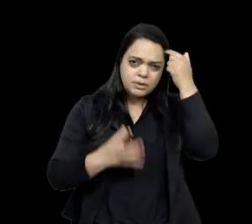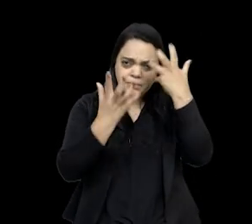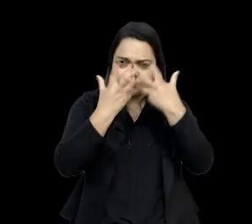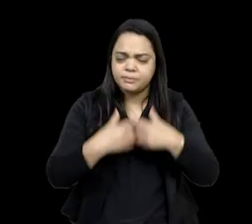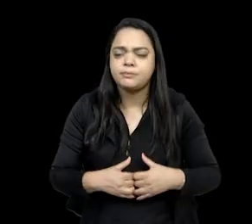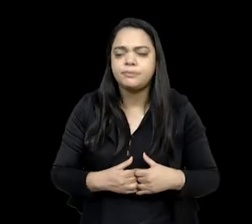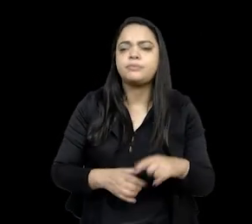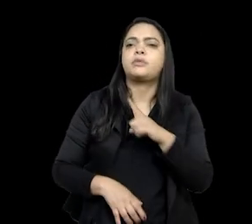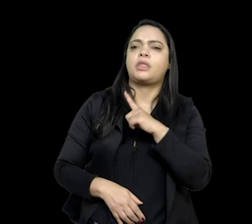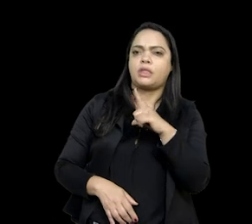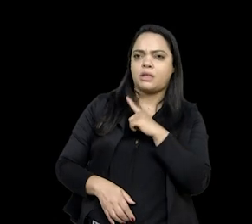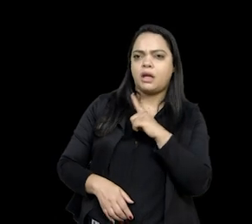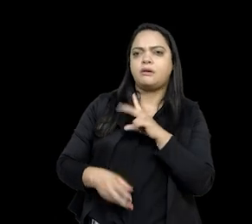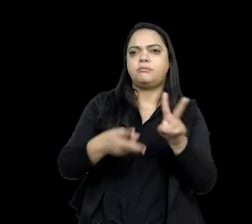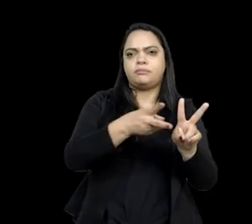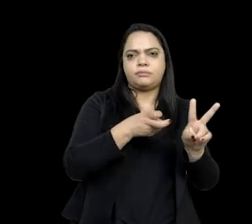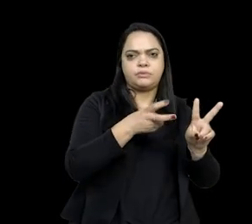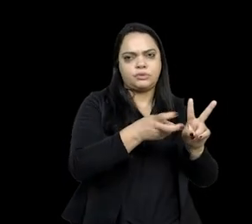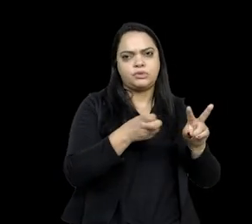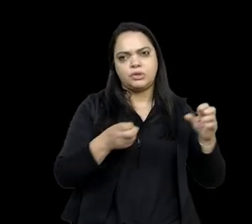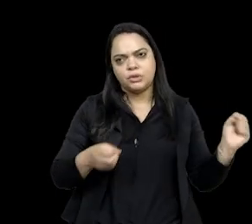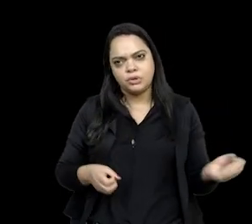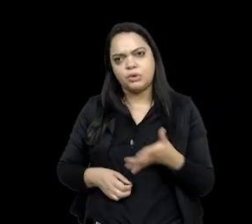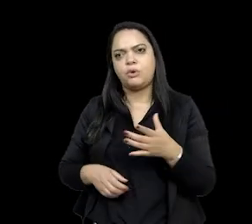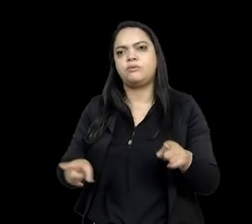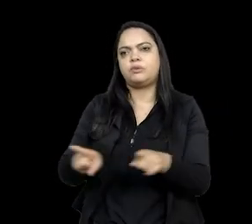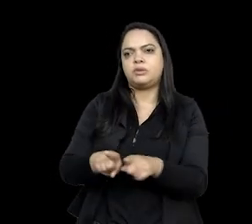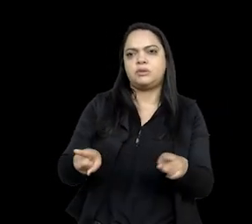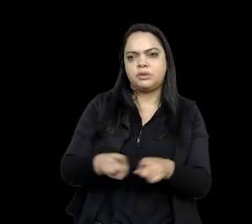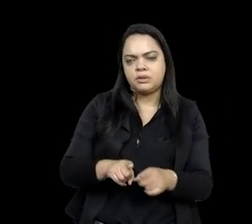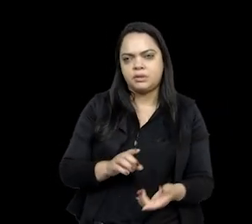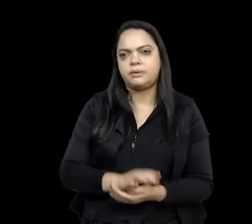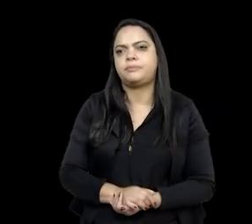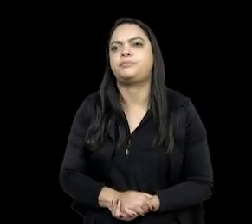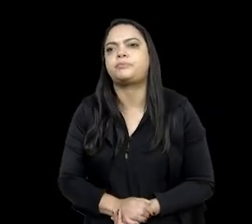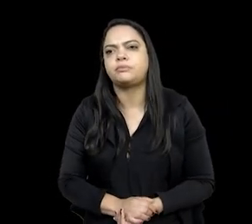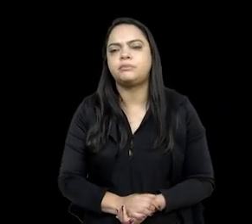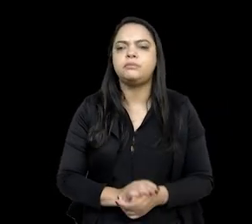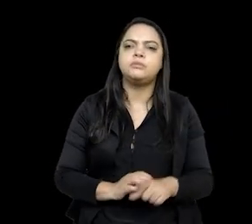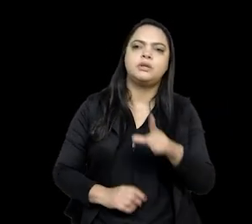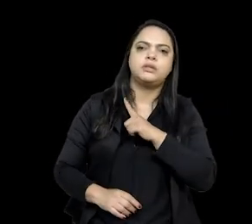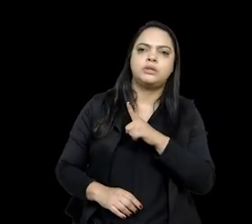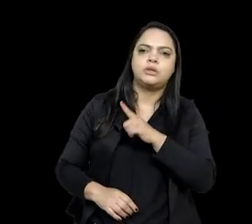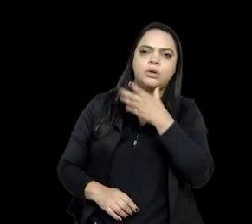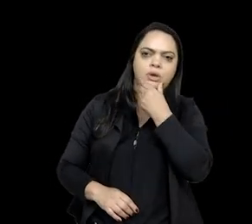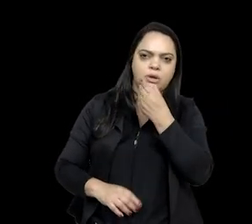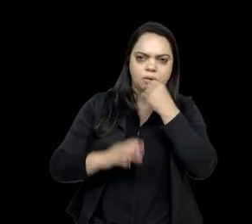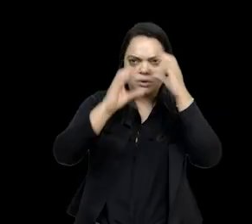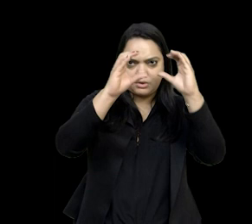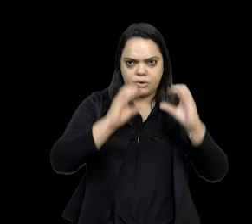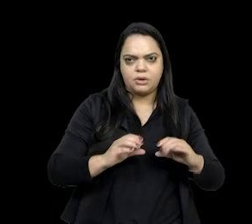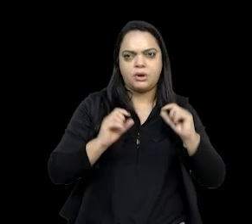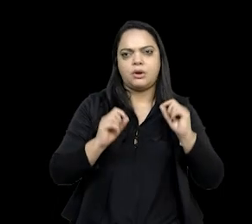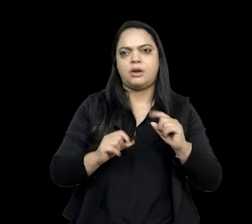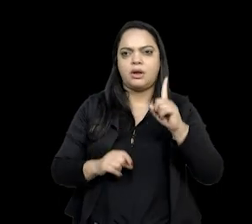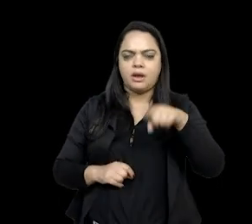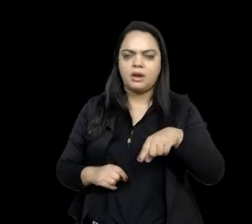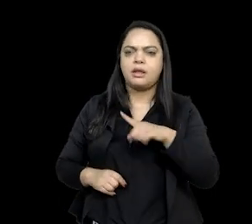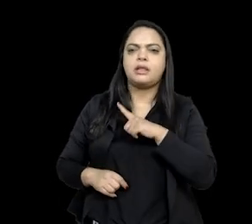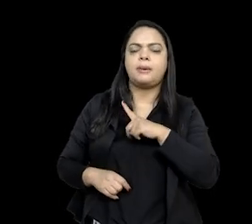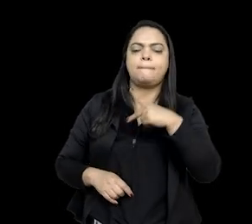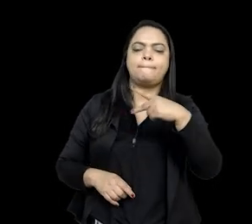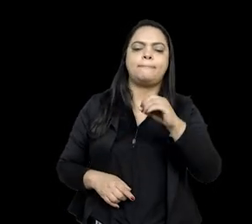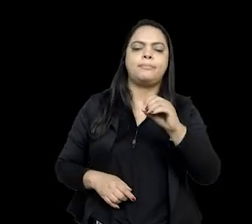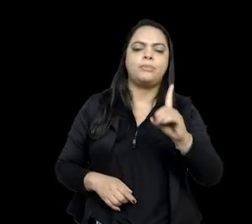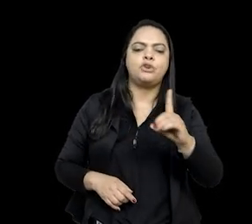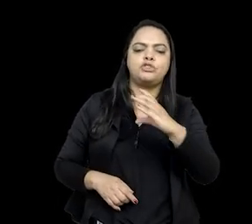pensamento indígena contemporâneo, o Meku Kradia, que é coordenado pelo Daniel Munduruku, tem até um podcast que